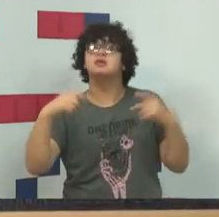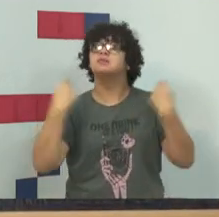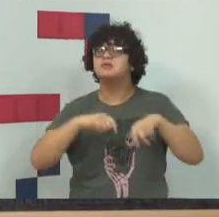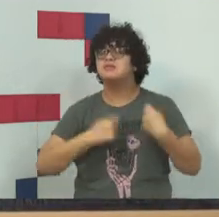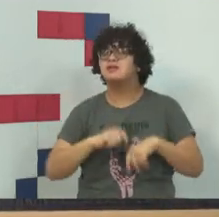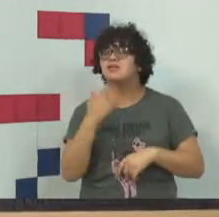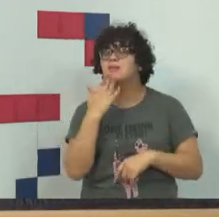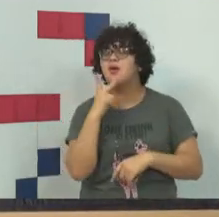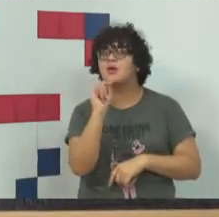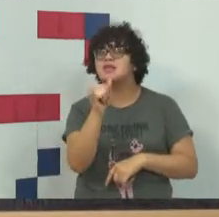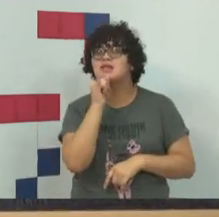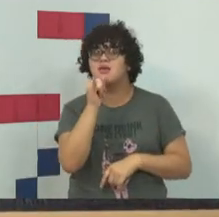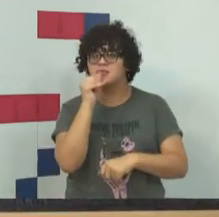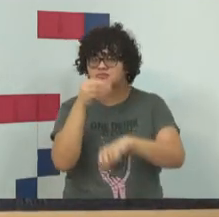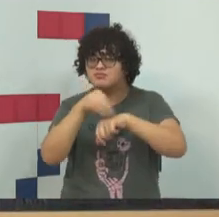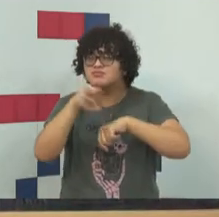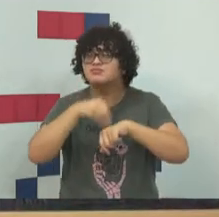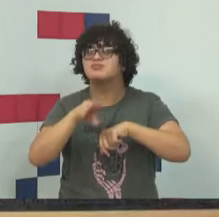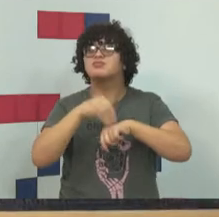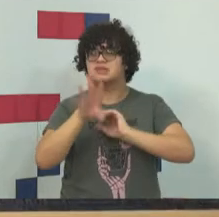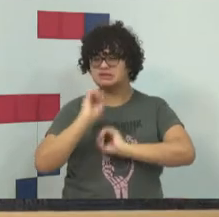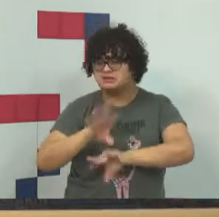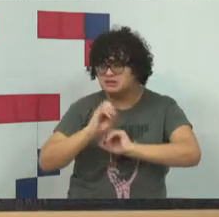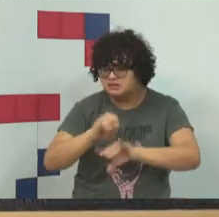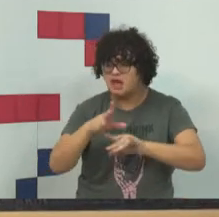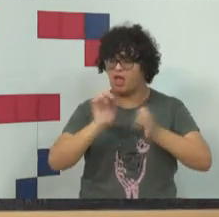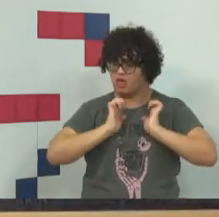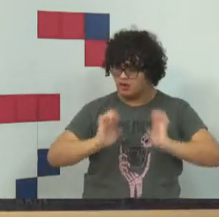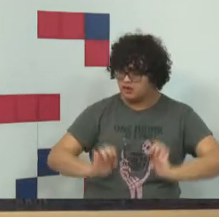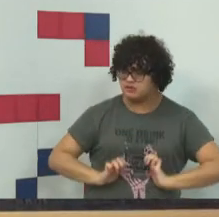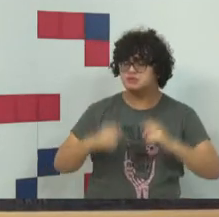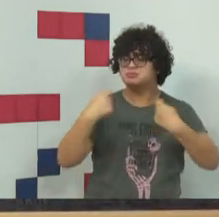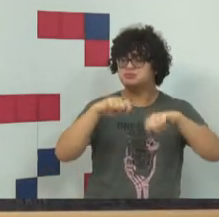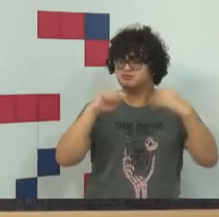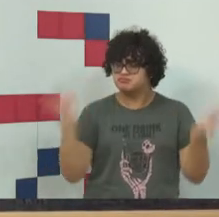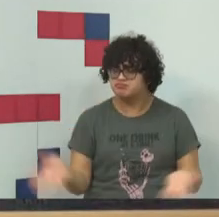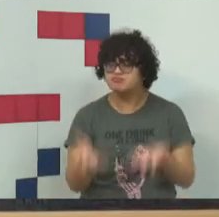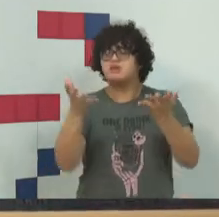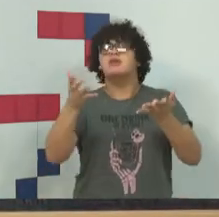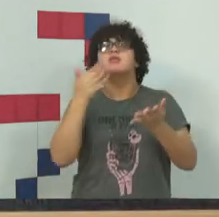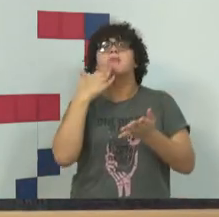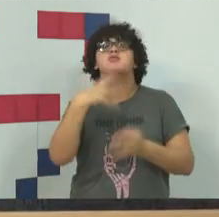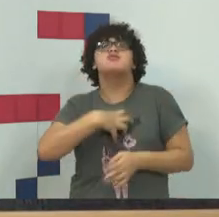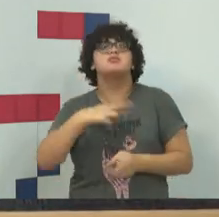que é fundamental ao Estado democrático de direito de forma responsável.